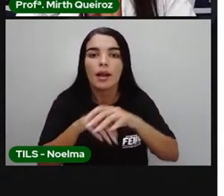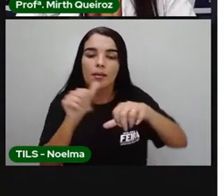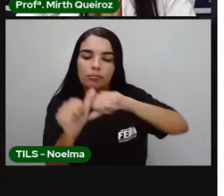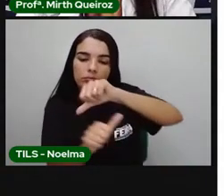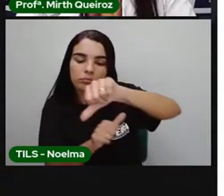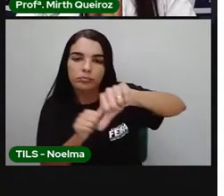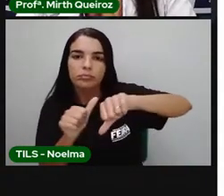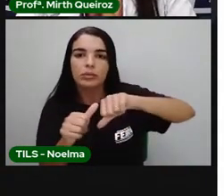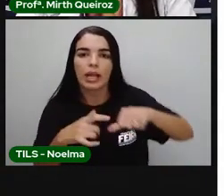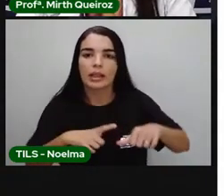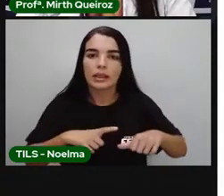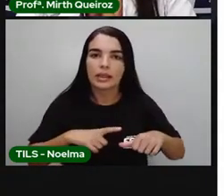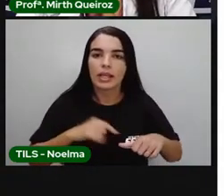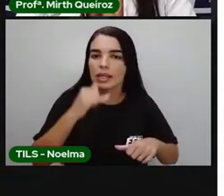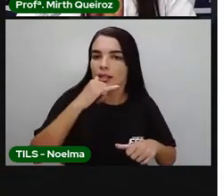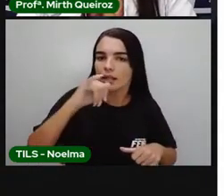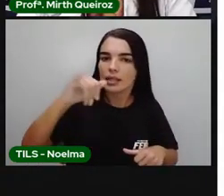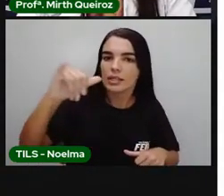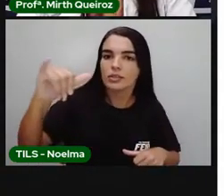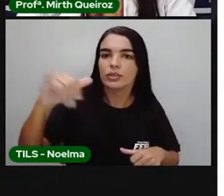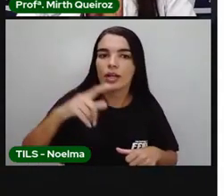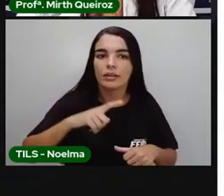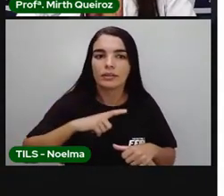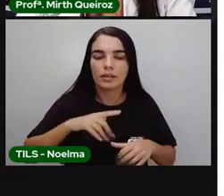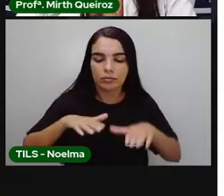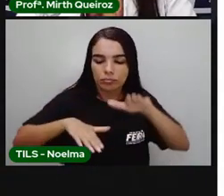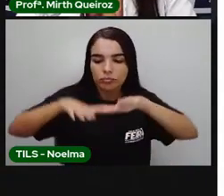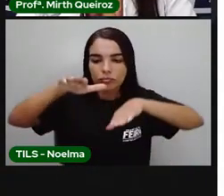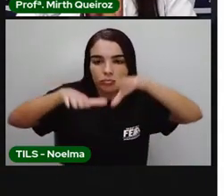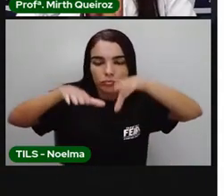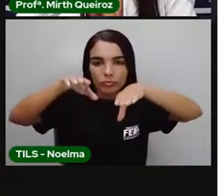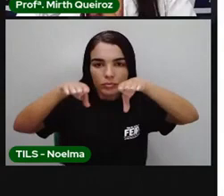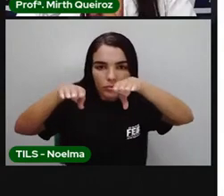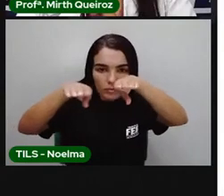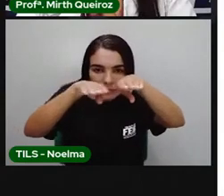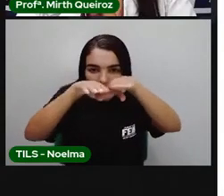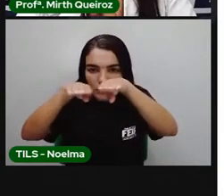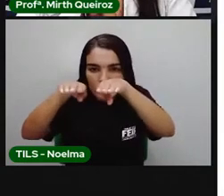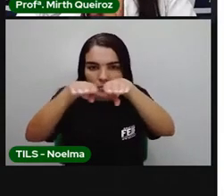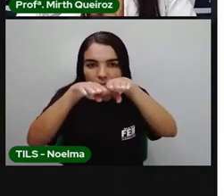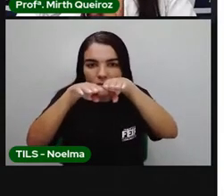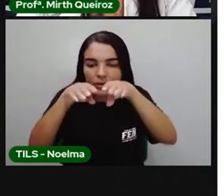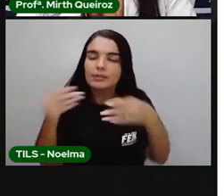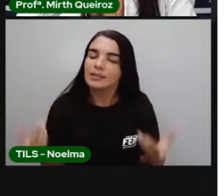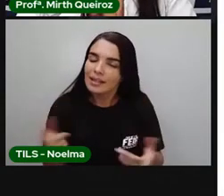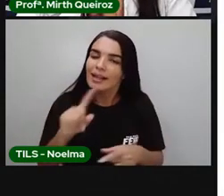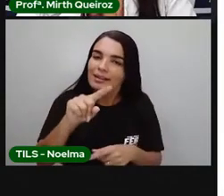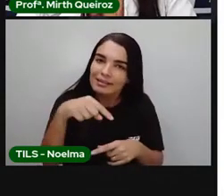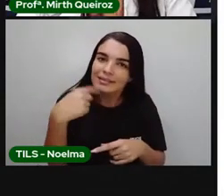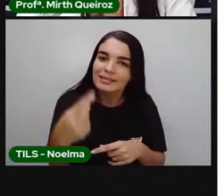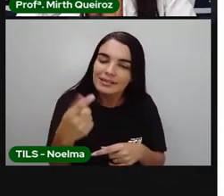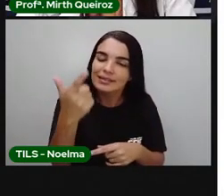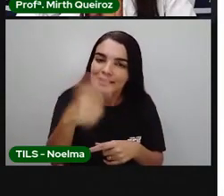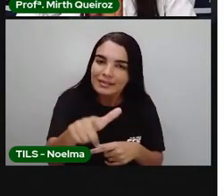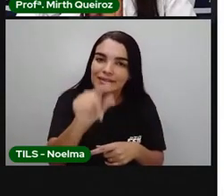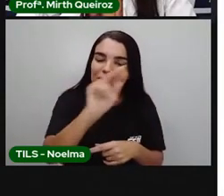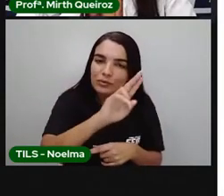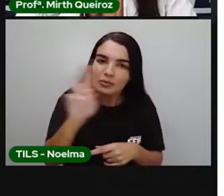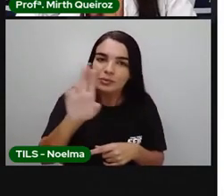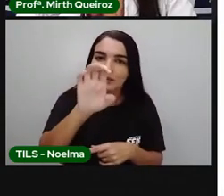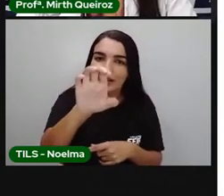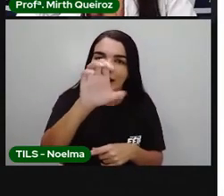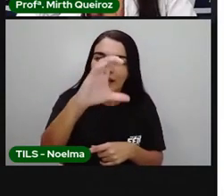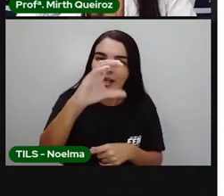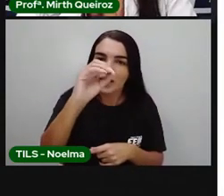matéria e energia, visando a um equilíbrio estável. A isso se refere a um ecossistema.